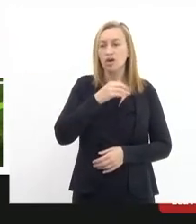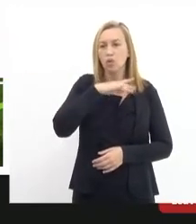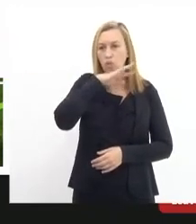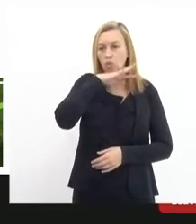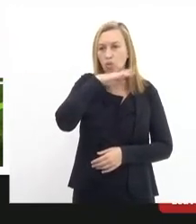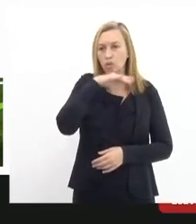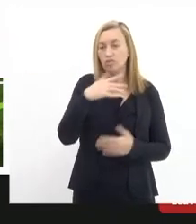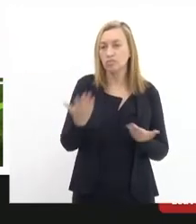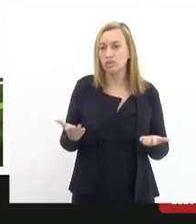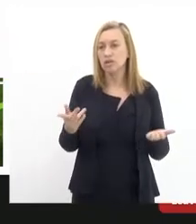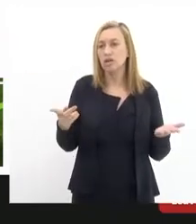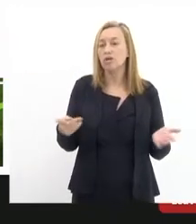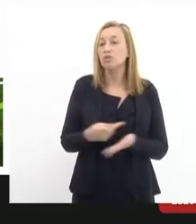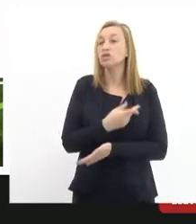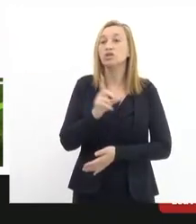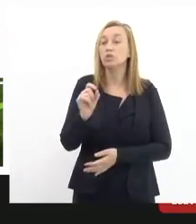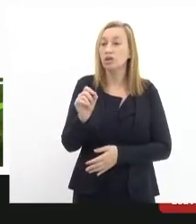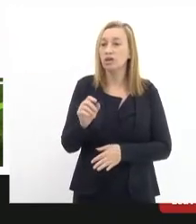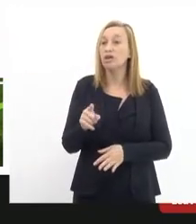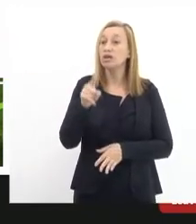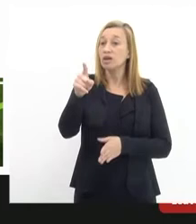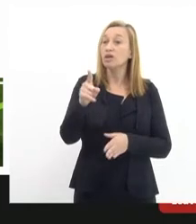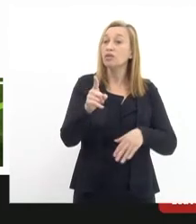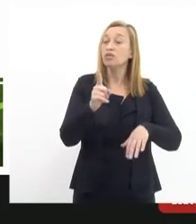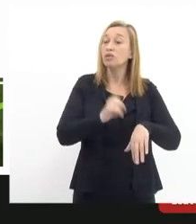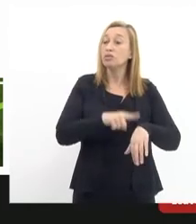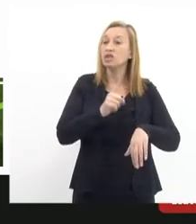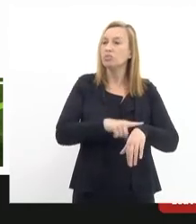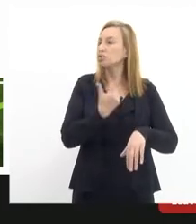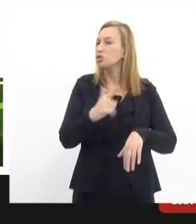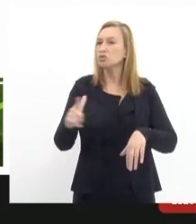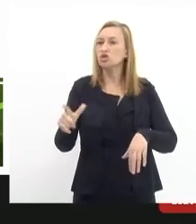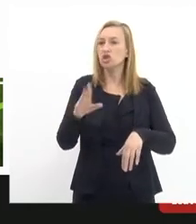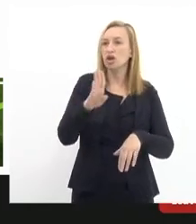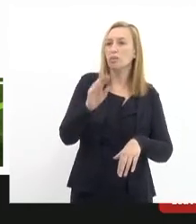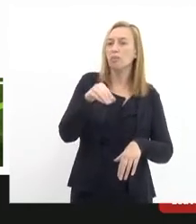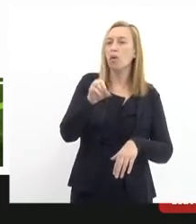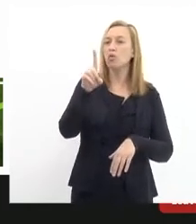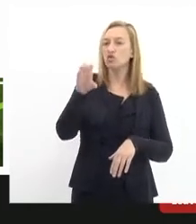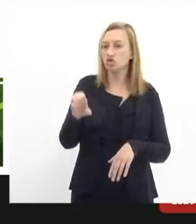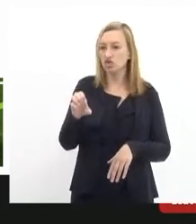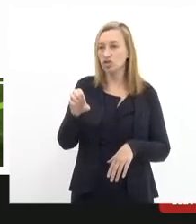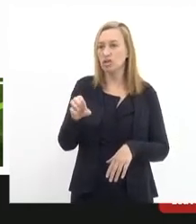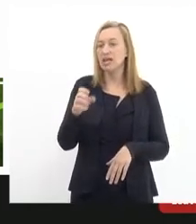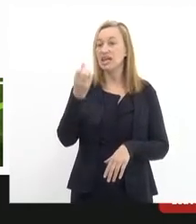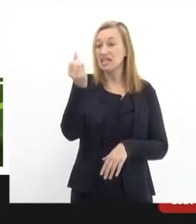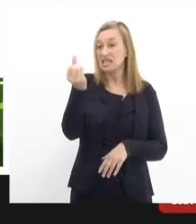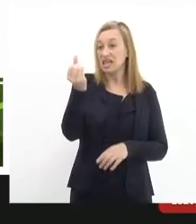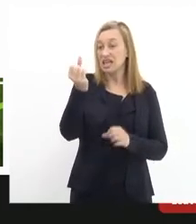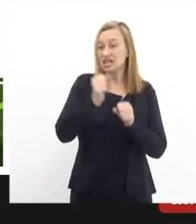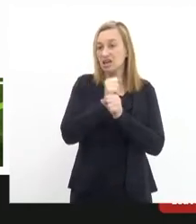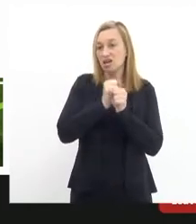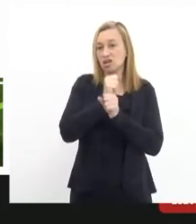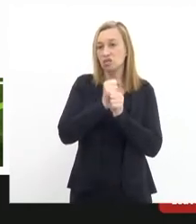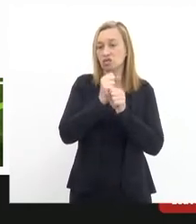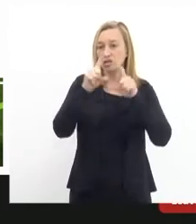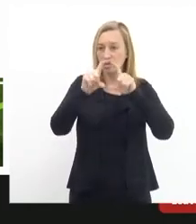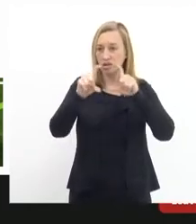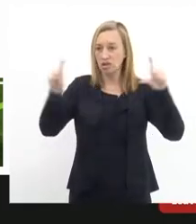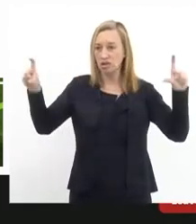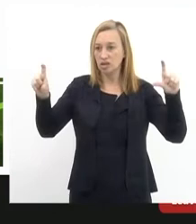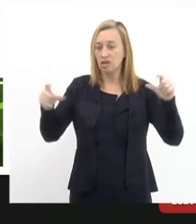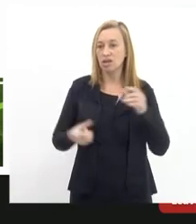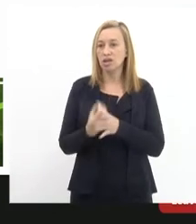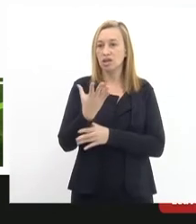no... Isso aí foi o tempo que a gente ficou sem bondes, seis anos. Então, fizemos essa faixa e colocamos nos